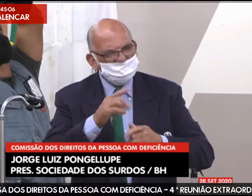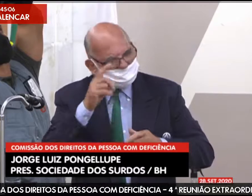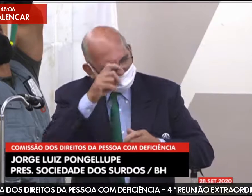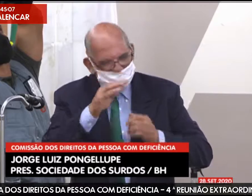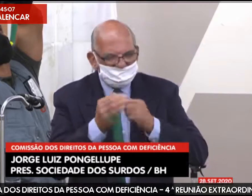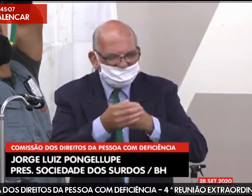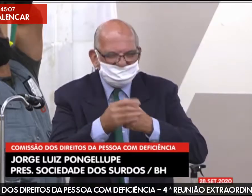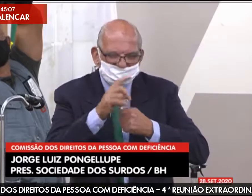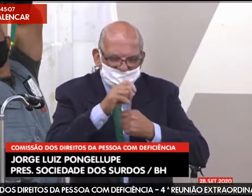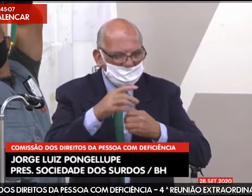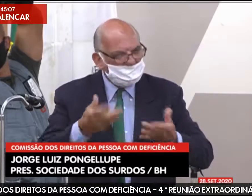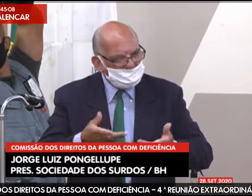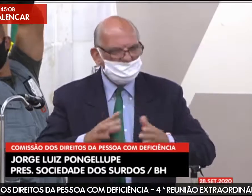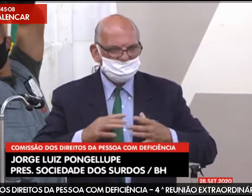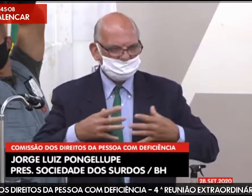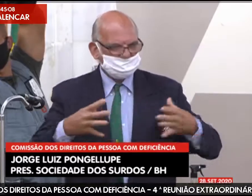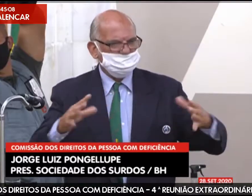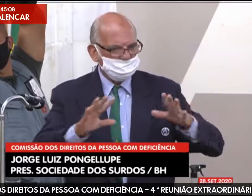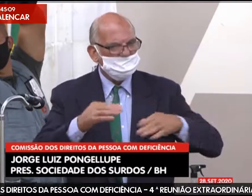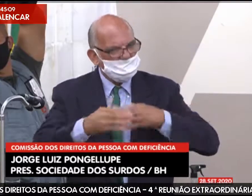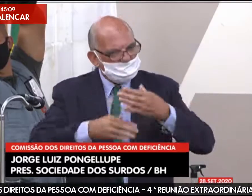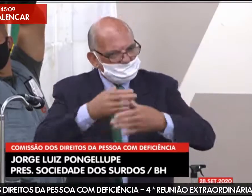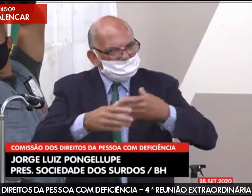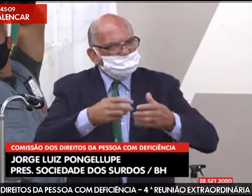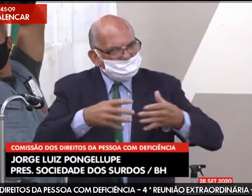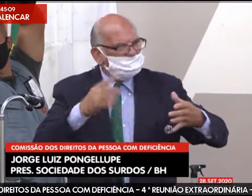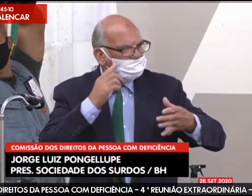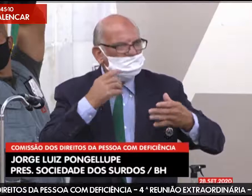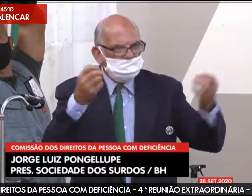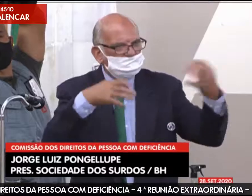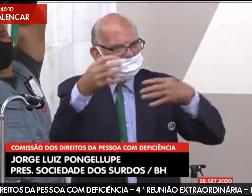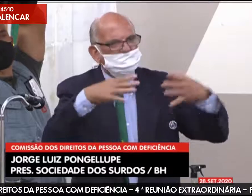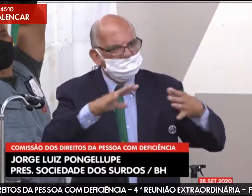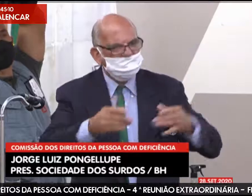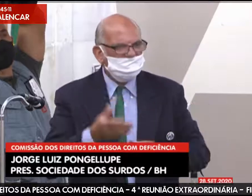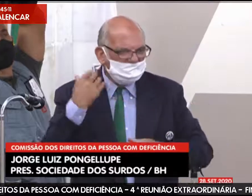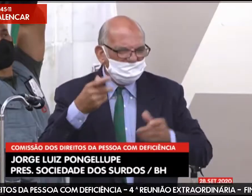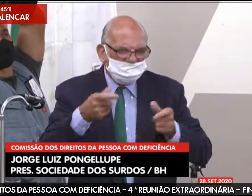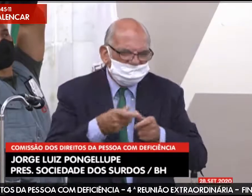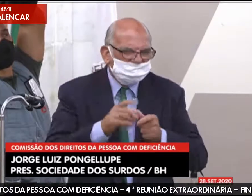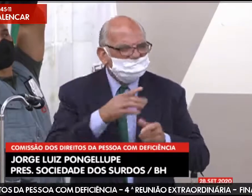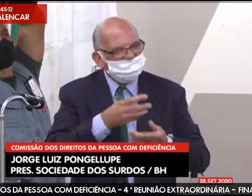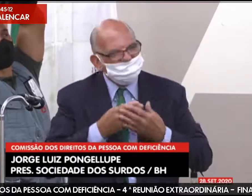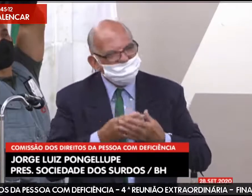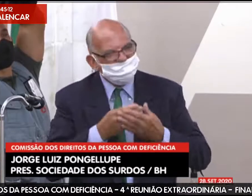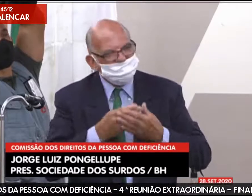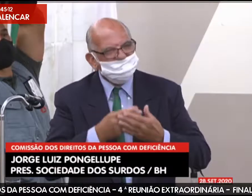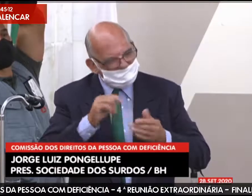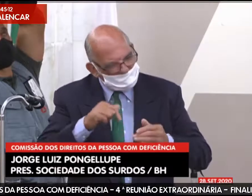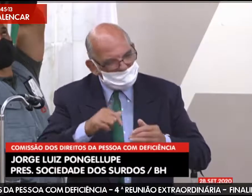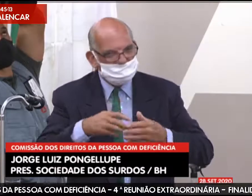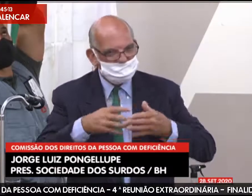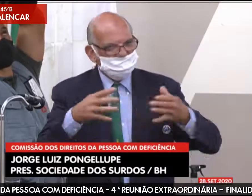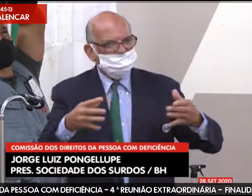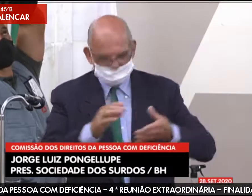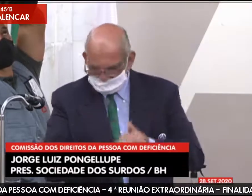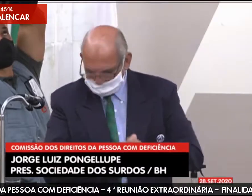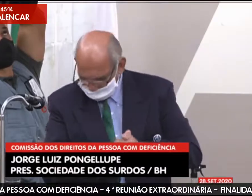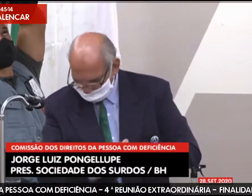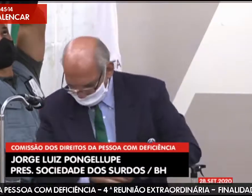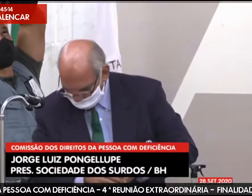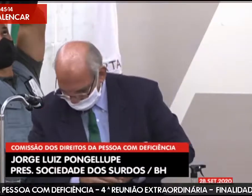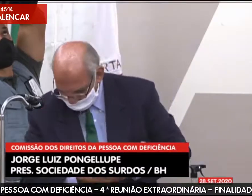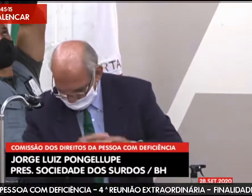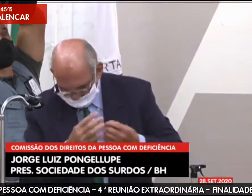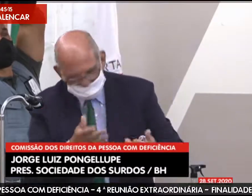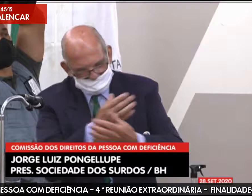Nós continuamos, sim, a comunidade surda com essa luta. E é muito importante,